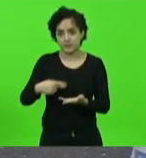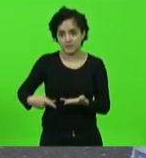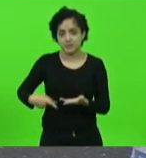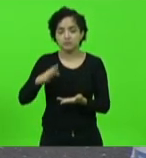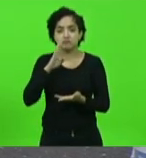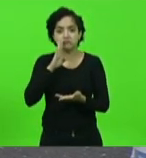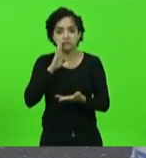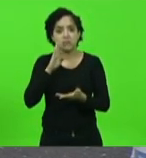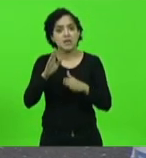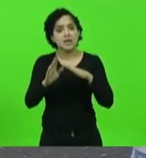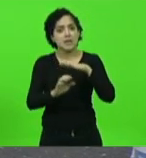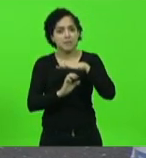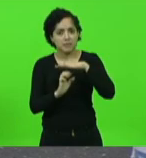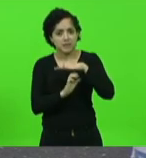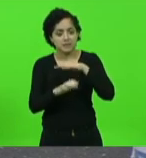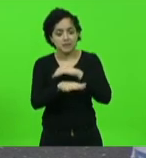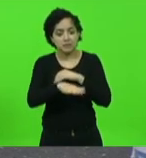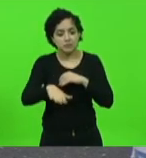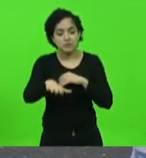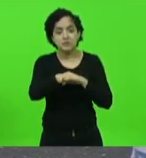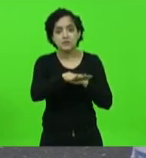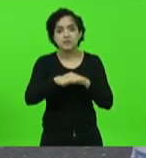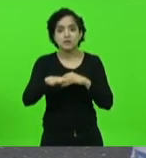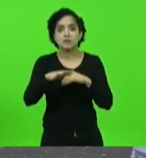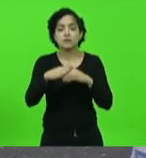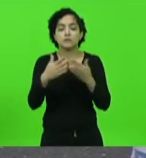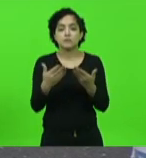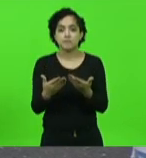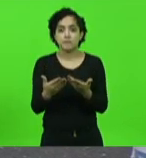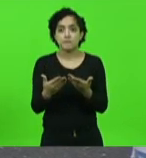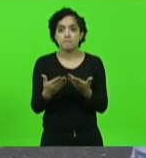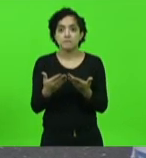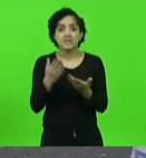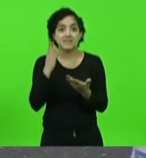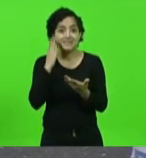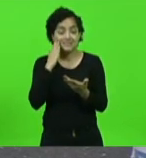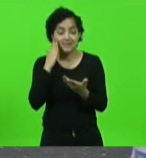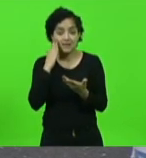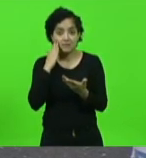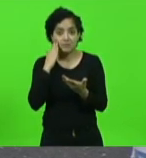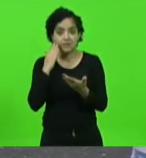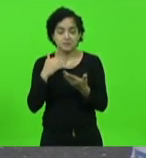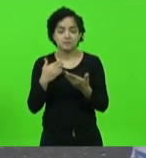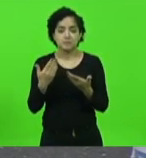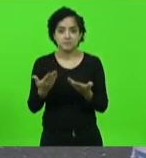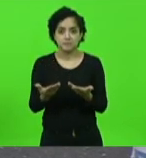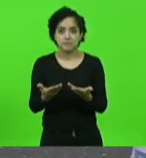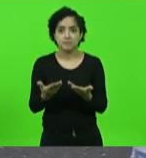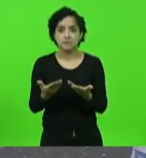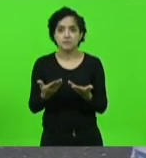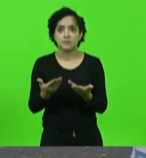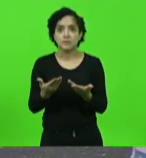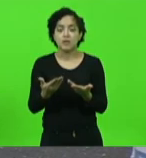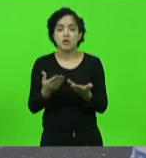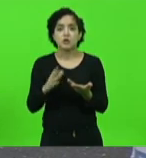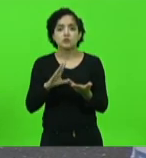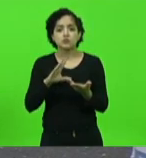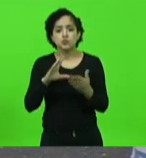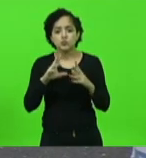do setor moveleiro e sabe de que tudo que se